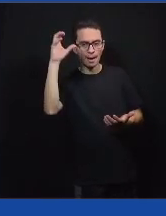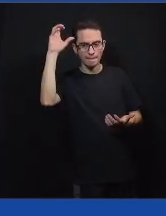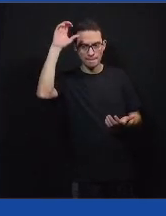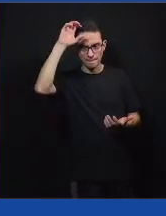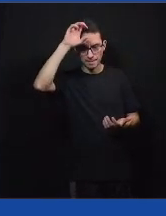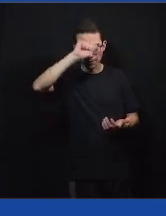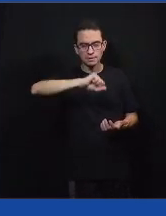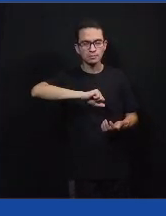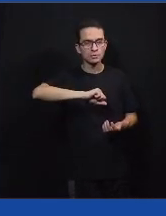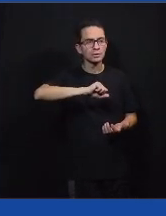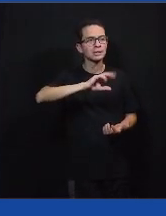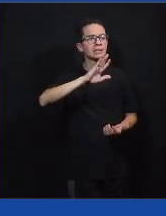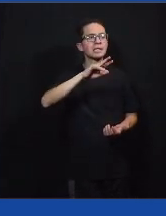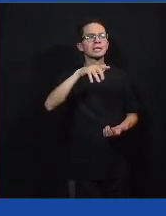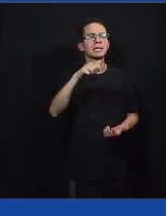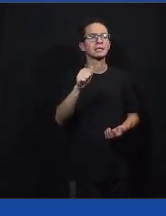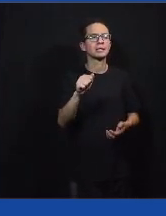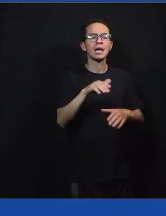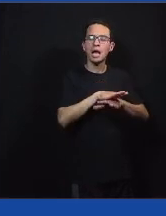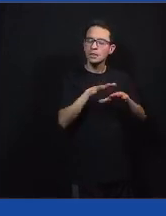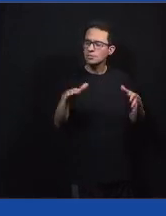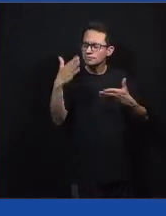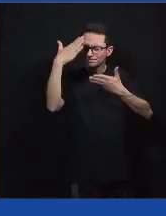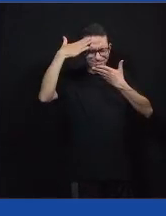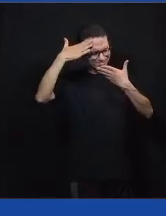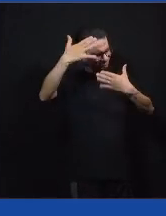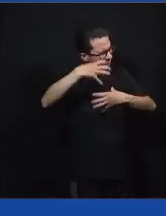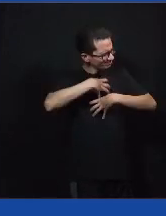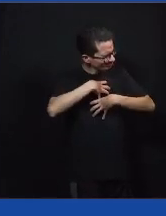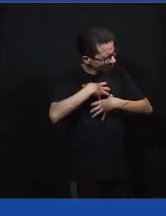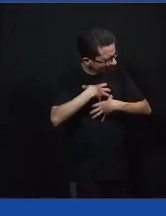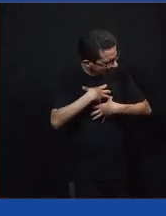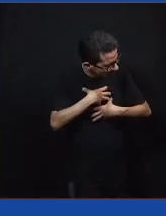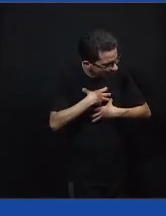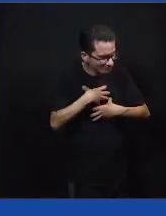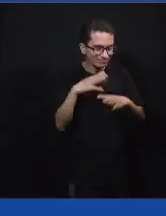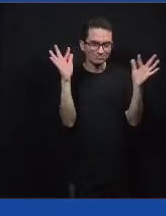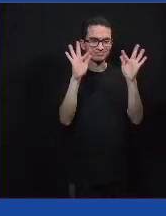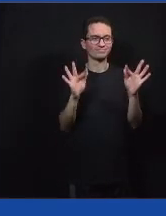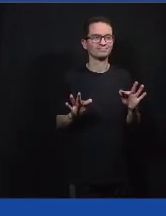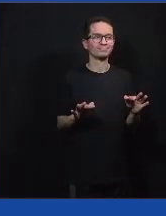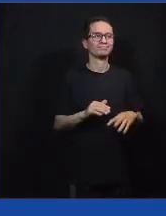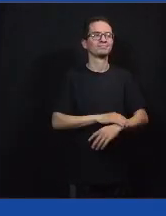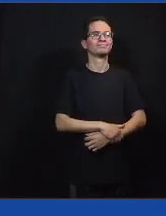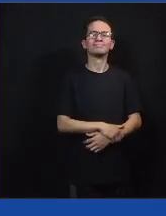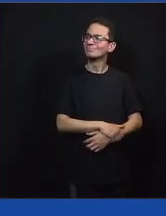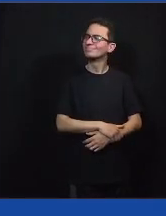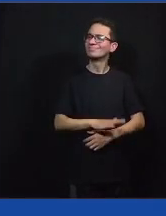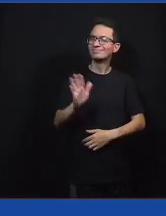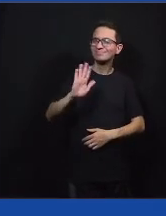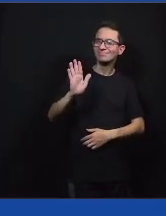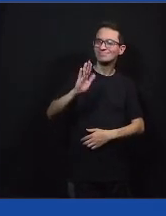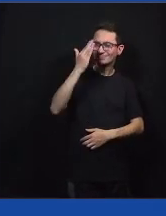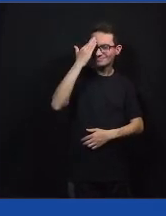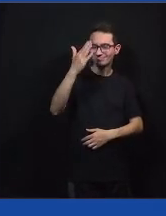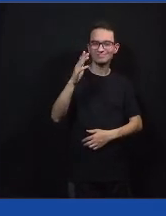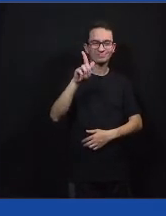e cidadania, né? É isso, muito obrigada de verdade a todos vocês. Valeu, Gabi. Rafa.